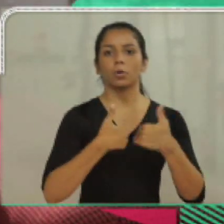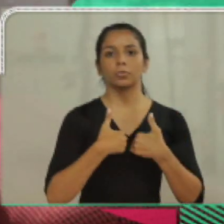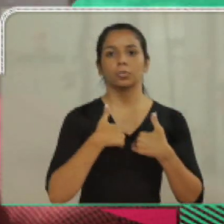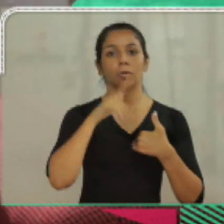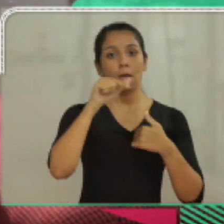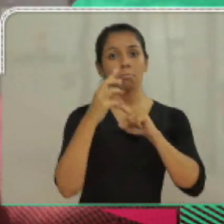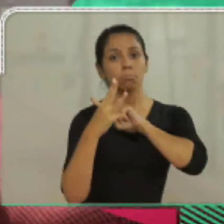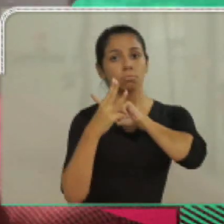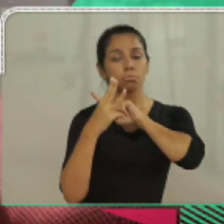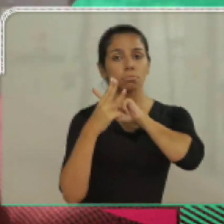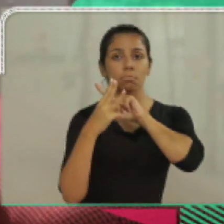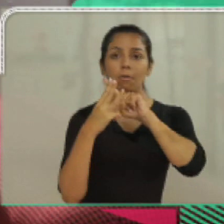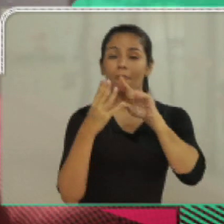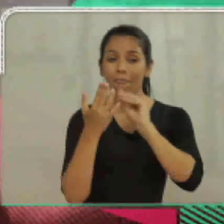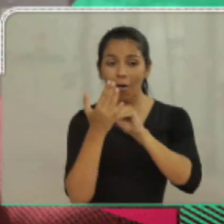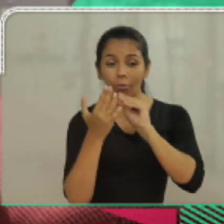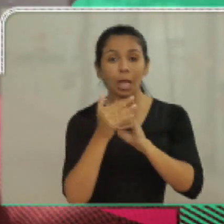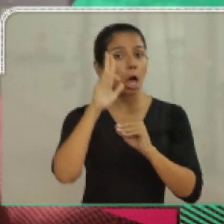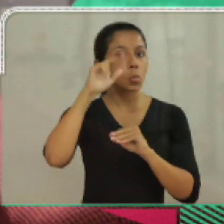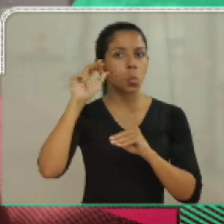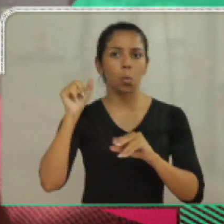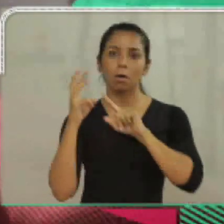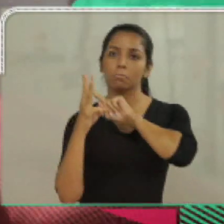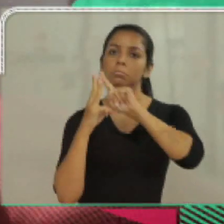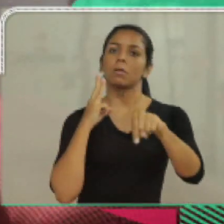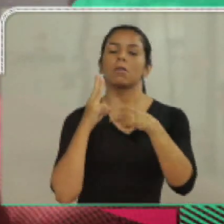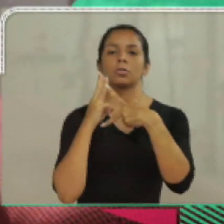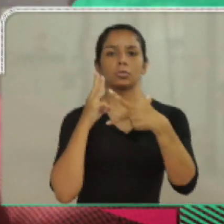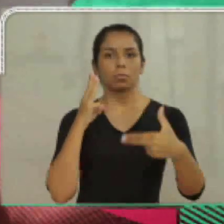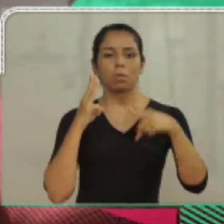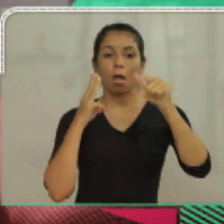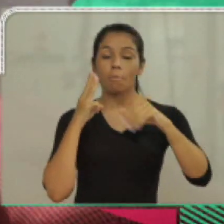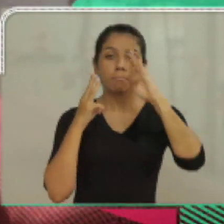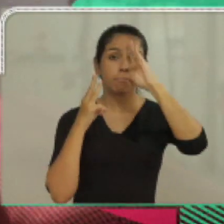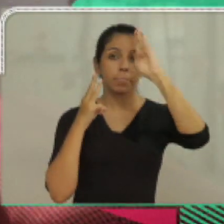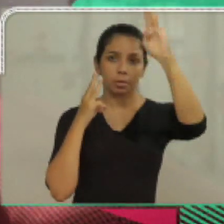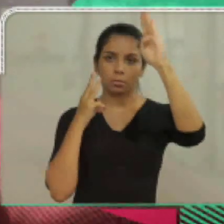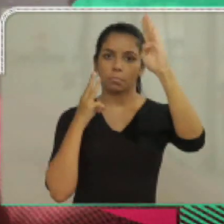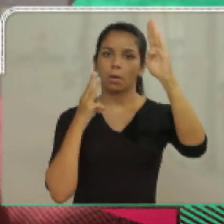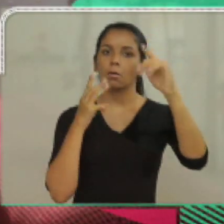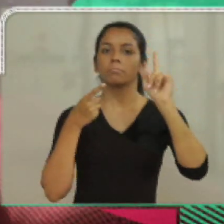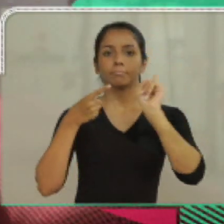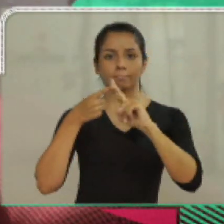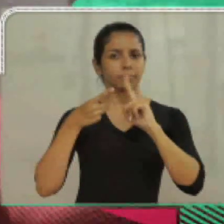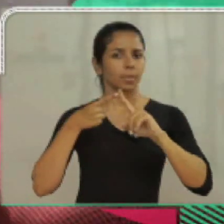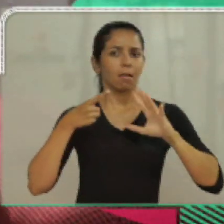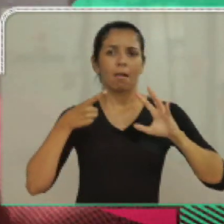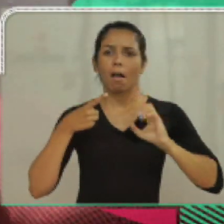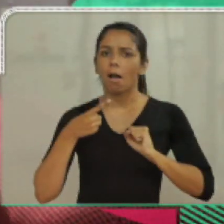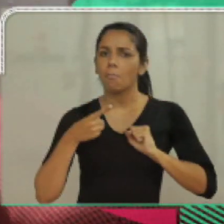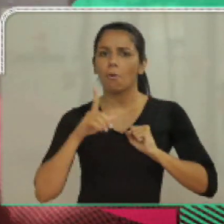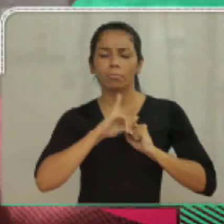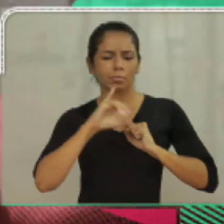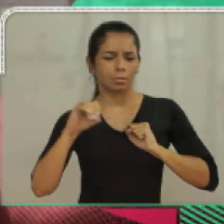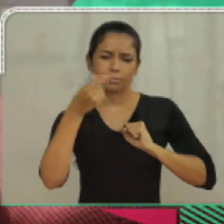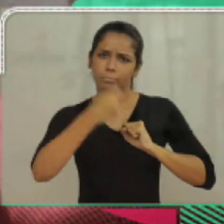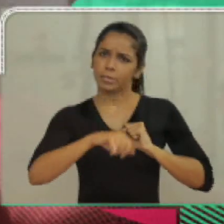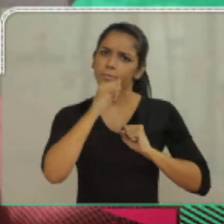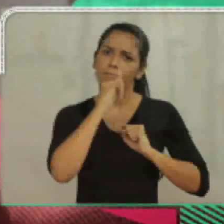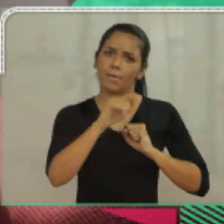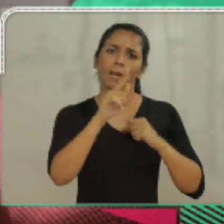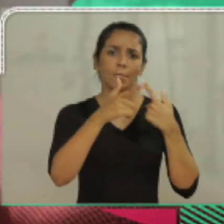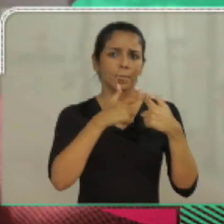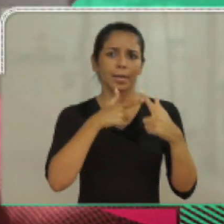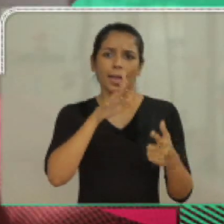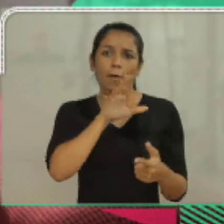que não pode faltar nunca, para uma família que tem um filho autista, o que não pode faltar são três coisas,